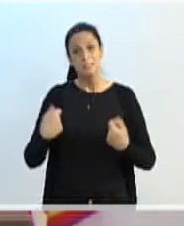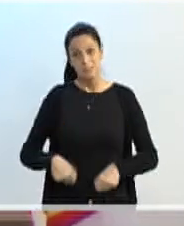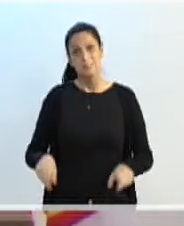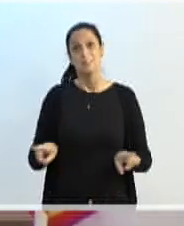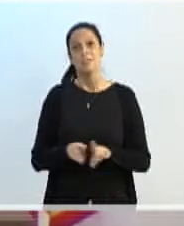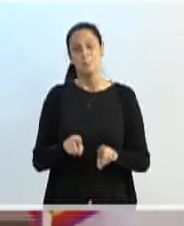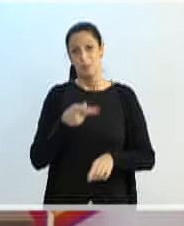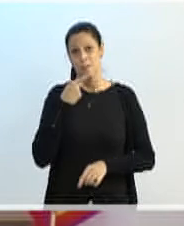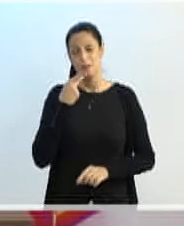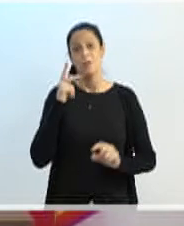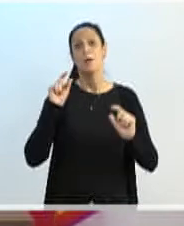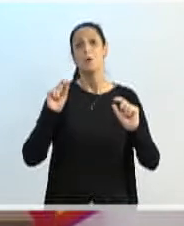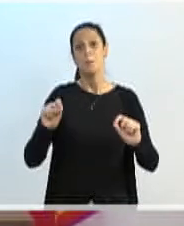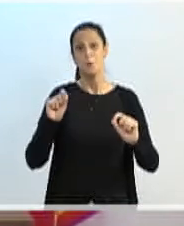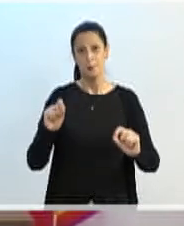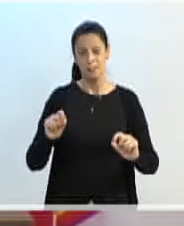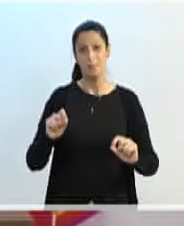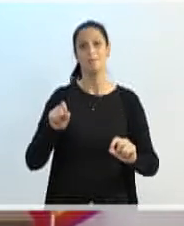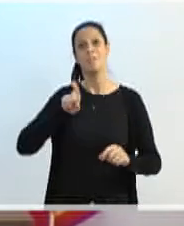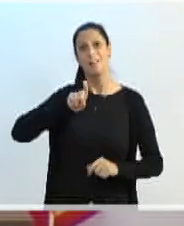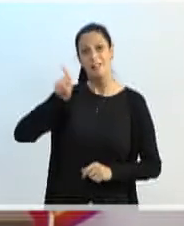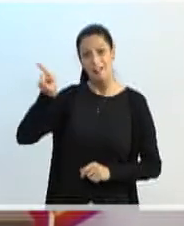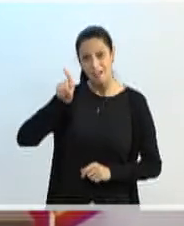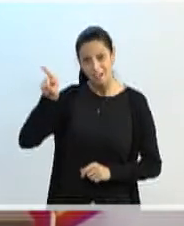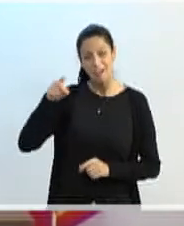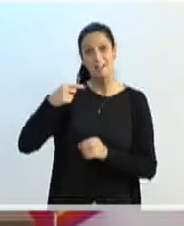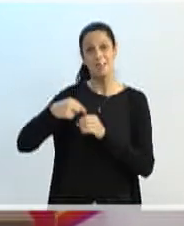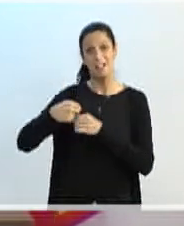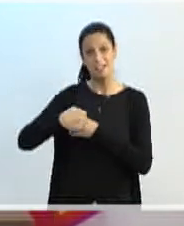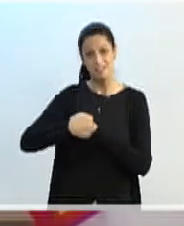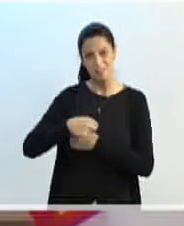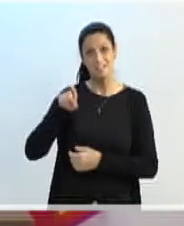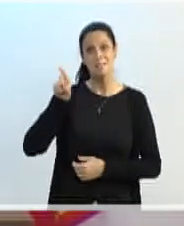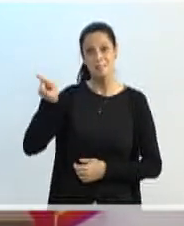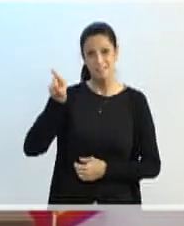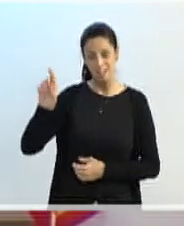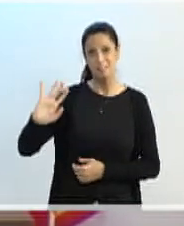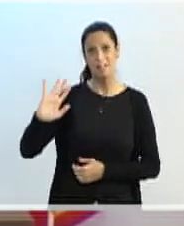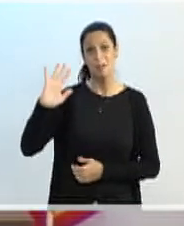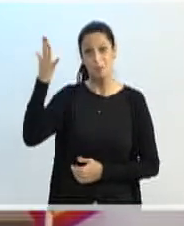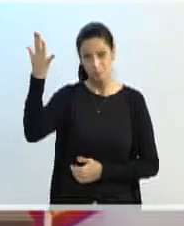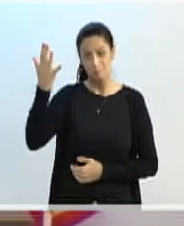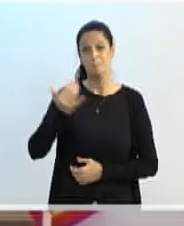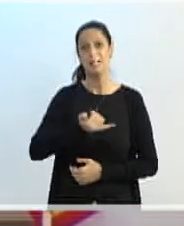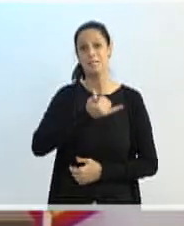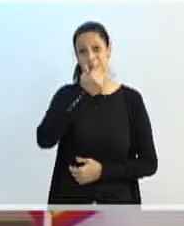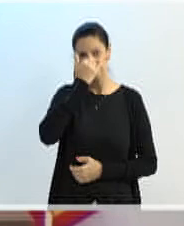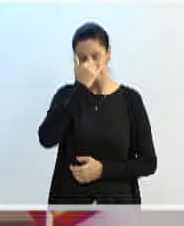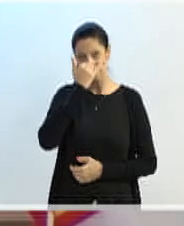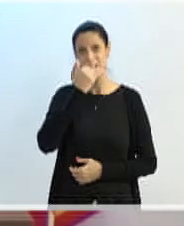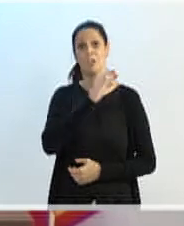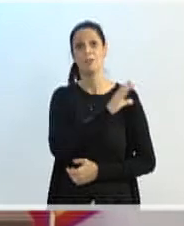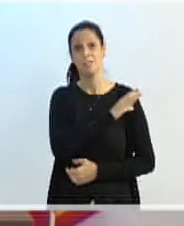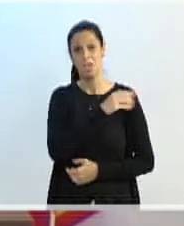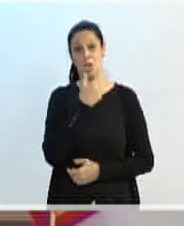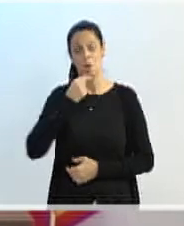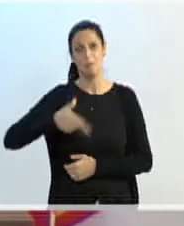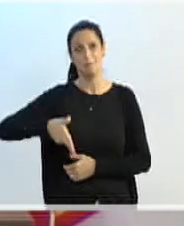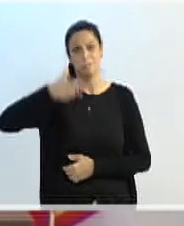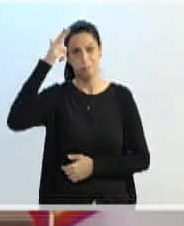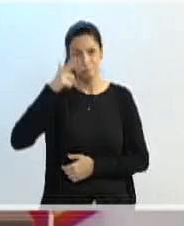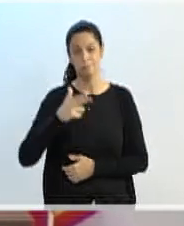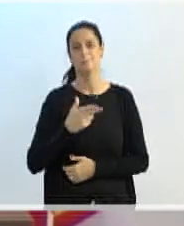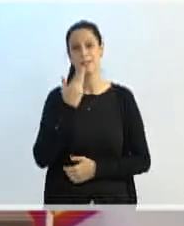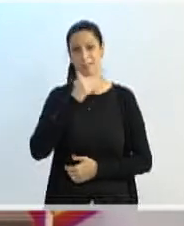as famílias das crianças e funcionários da creche Aquarela da cidade de Saudades, no oeste de Santa